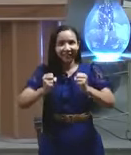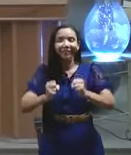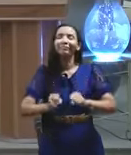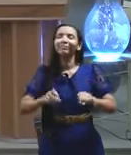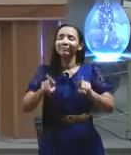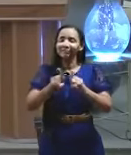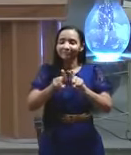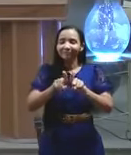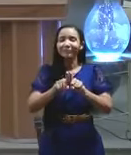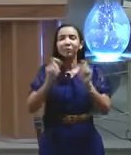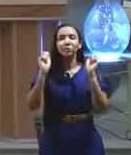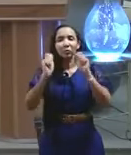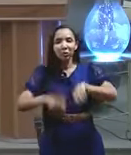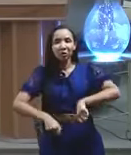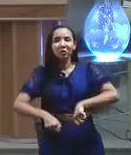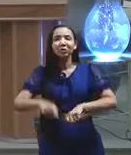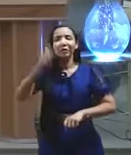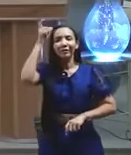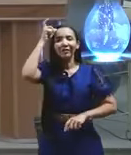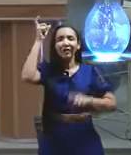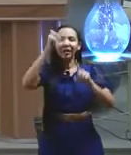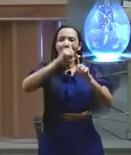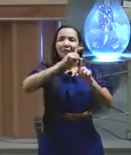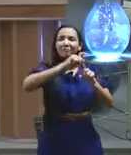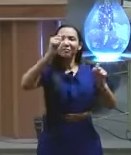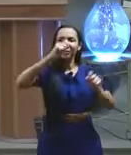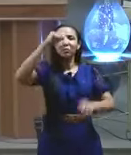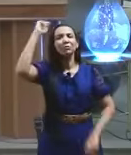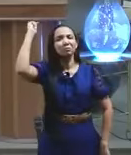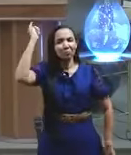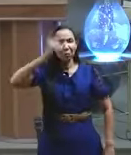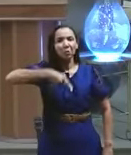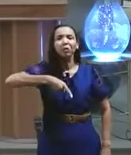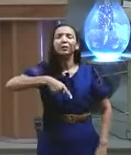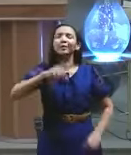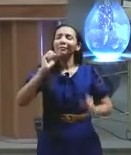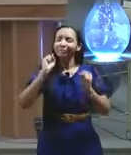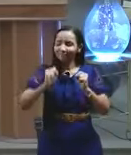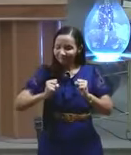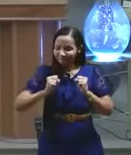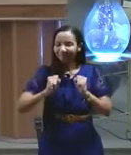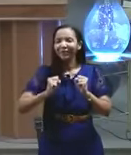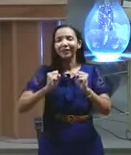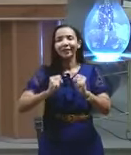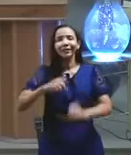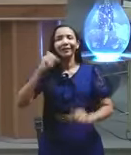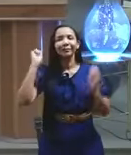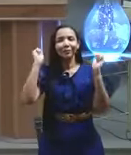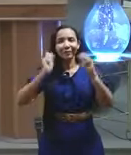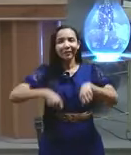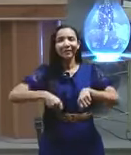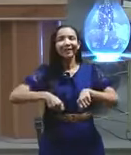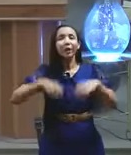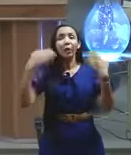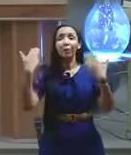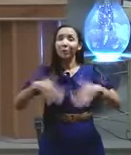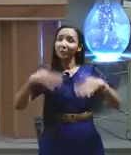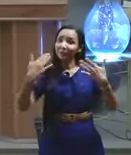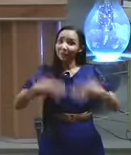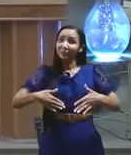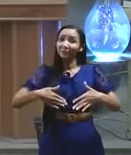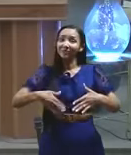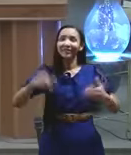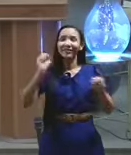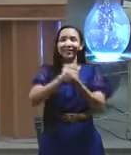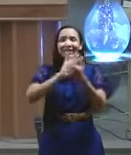poder para expulsar demônios. Em meu nome expulsarão demônios, falarão... Eita, a glória de Deus está na